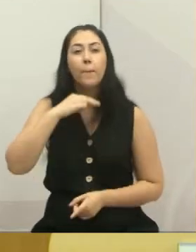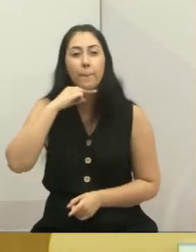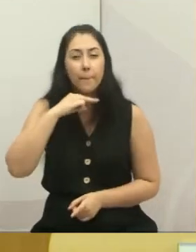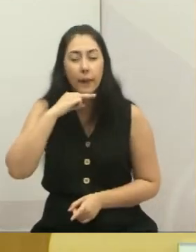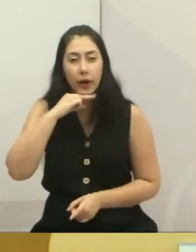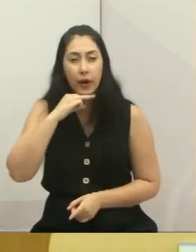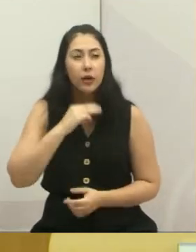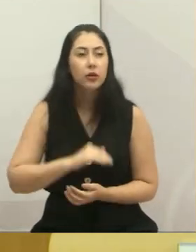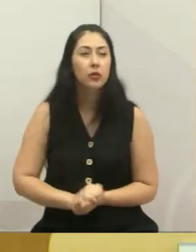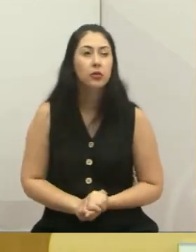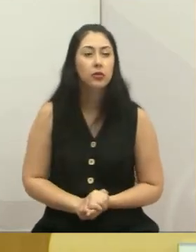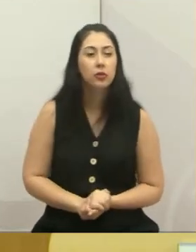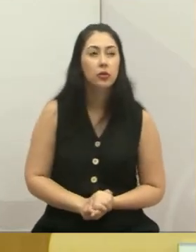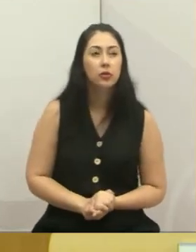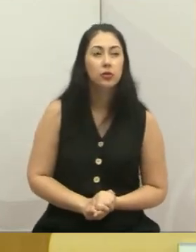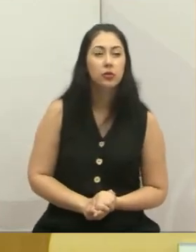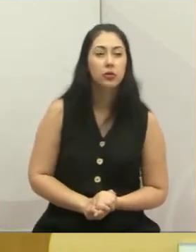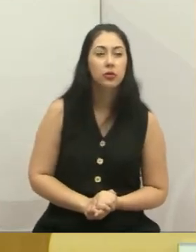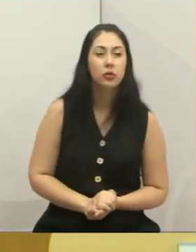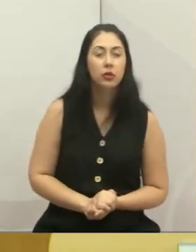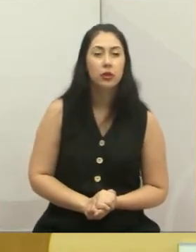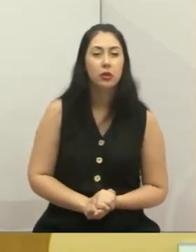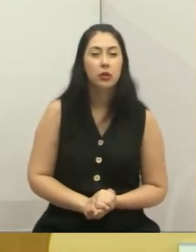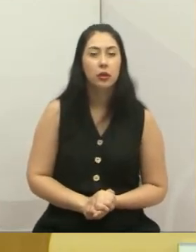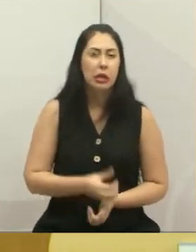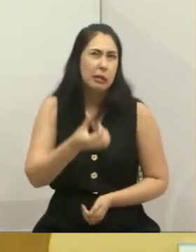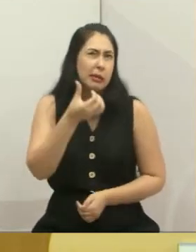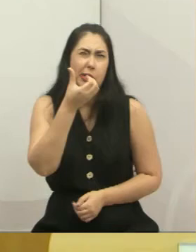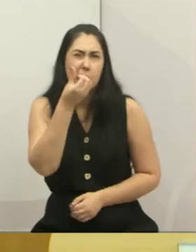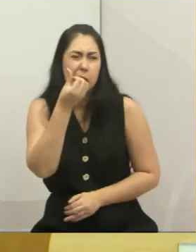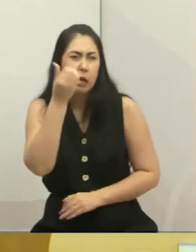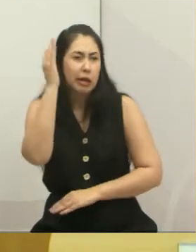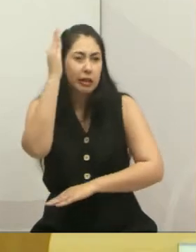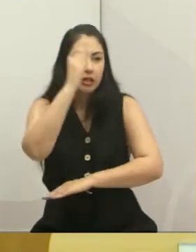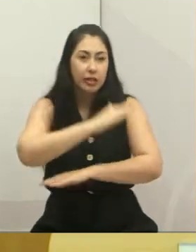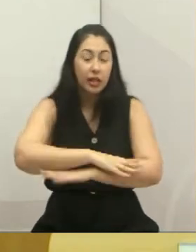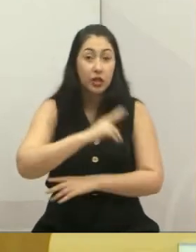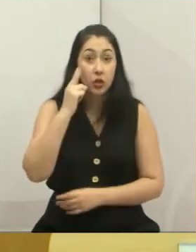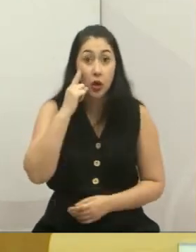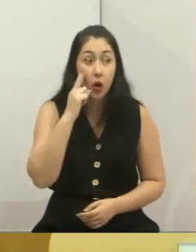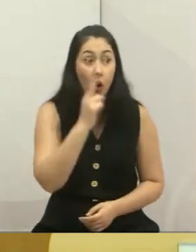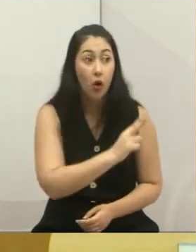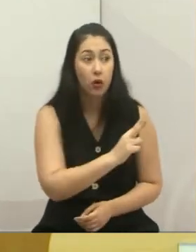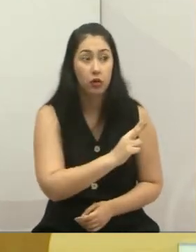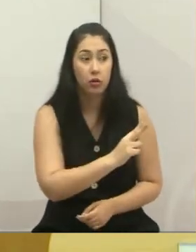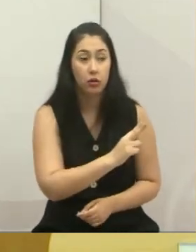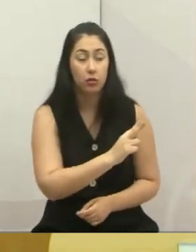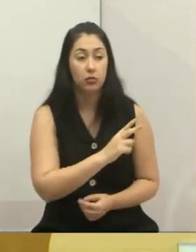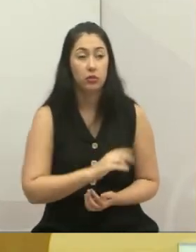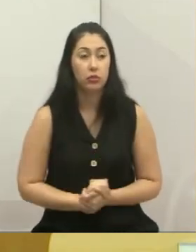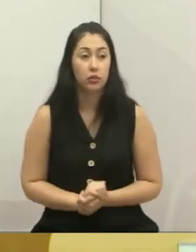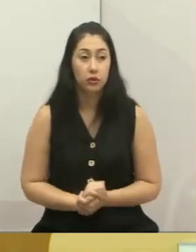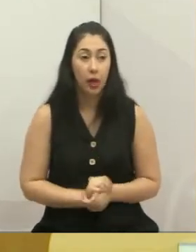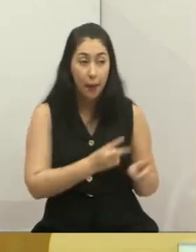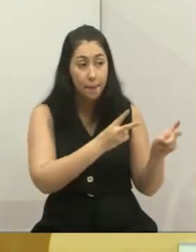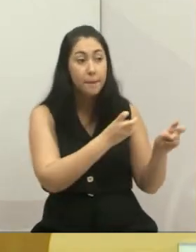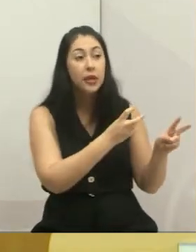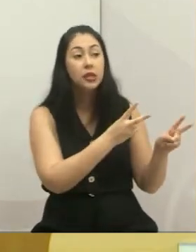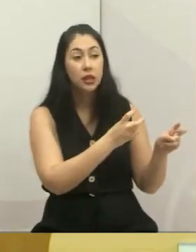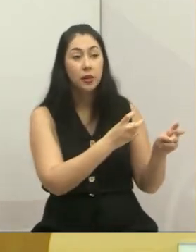foto, 18 horas e 34 minutos. Estive lá. Olha para vocês verem a foto. Está vendo?